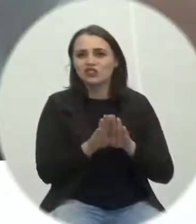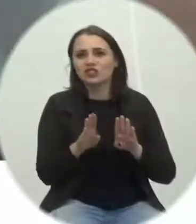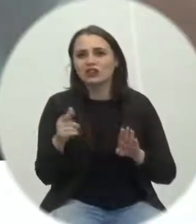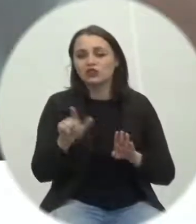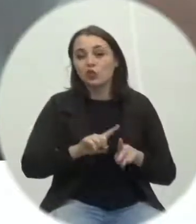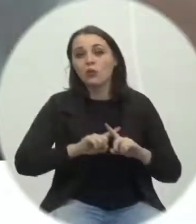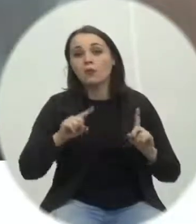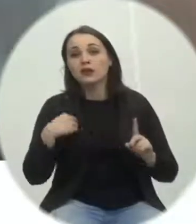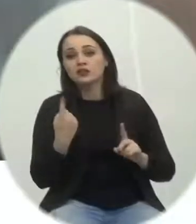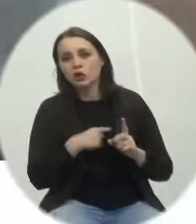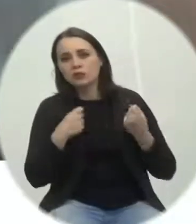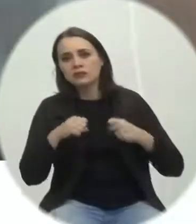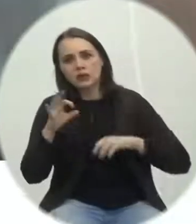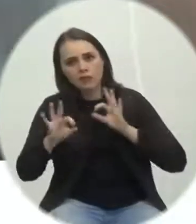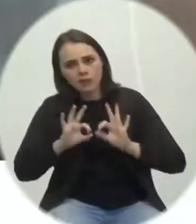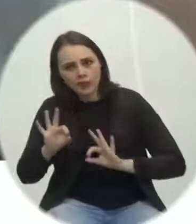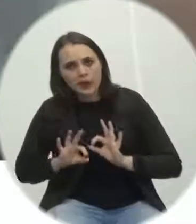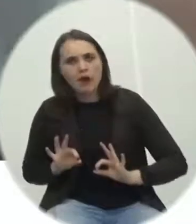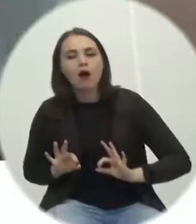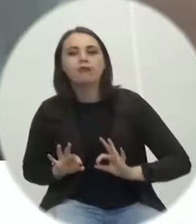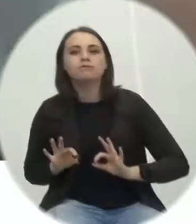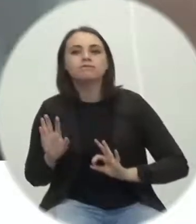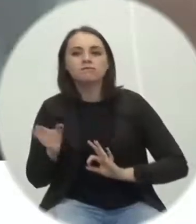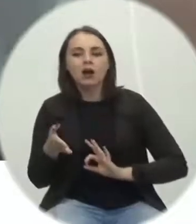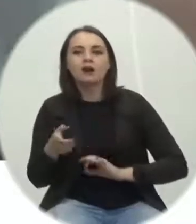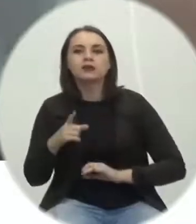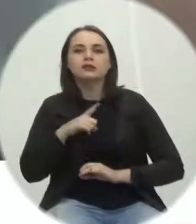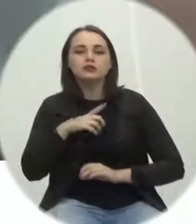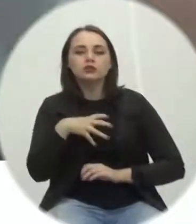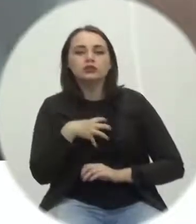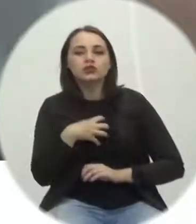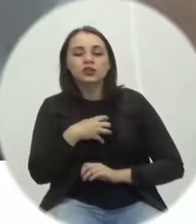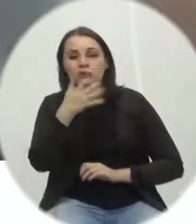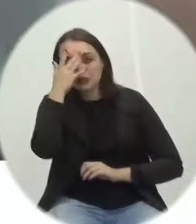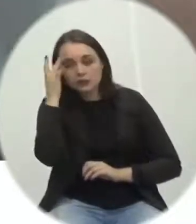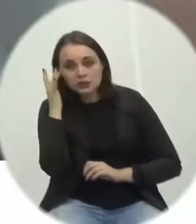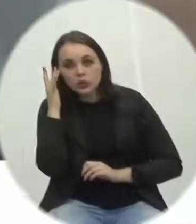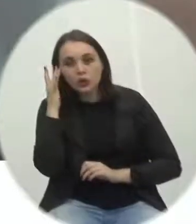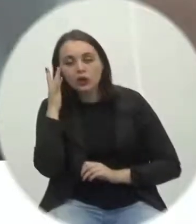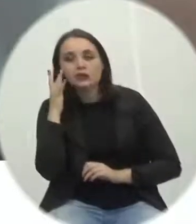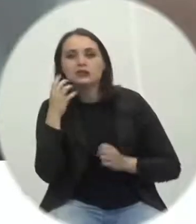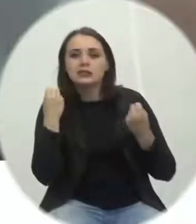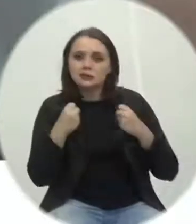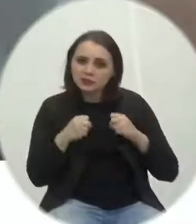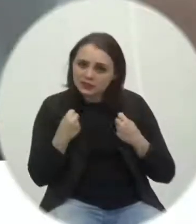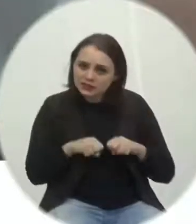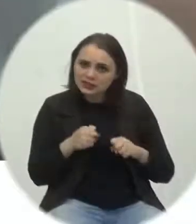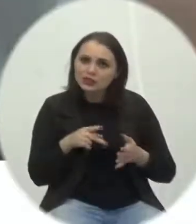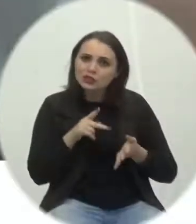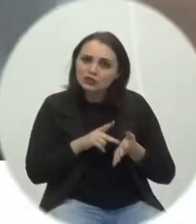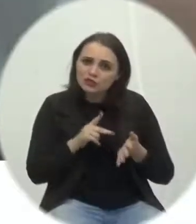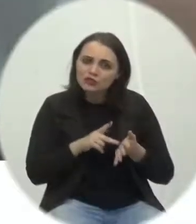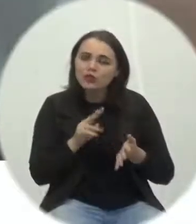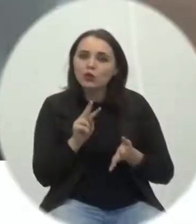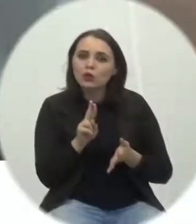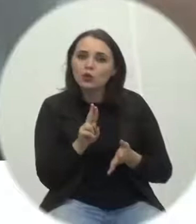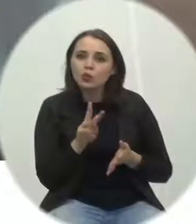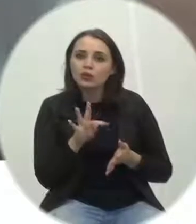temos que estar preparados dando condições para que as pessoas que eventualmente necessitem se já não